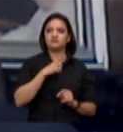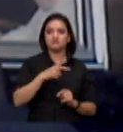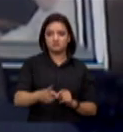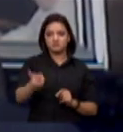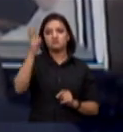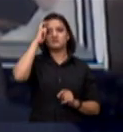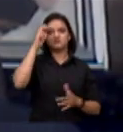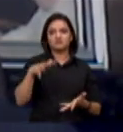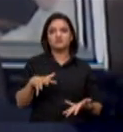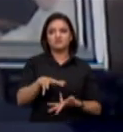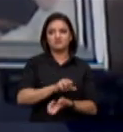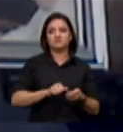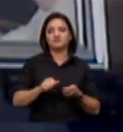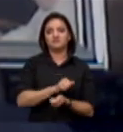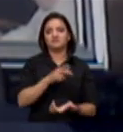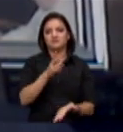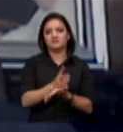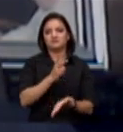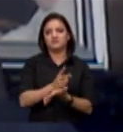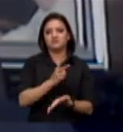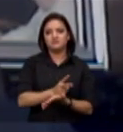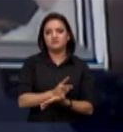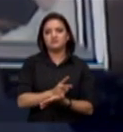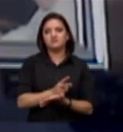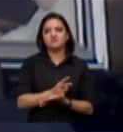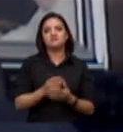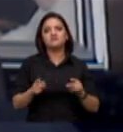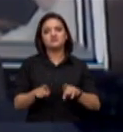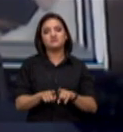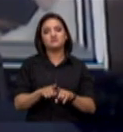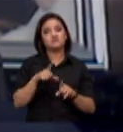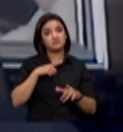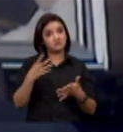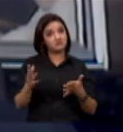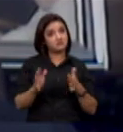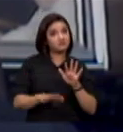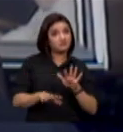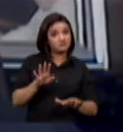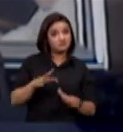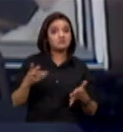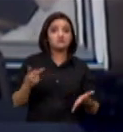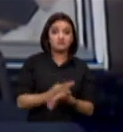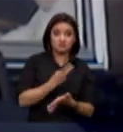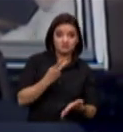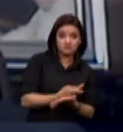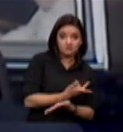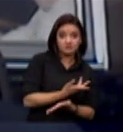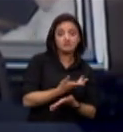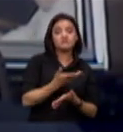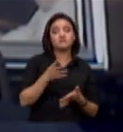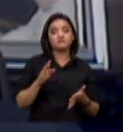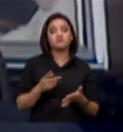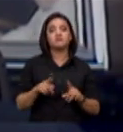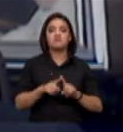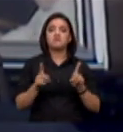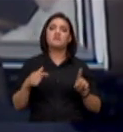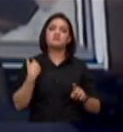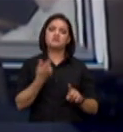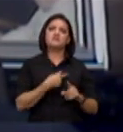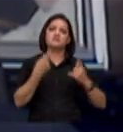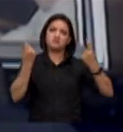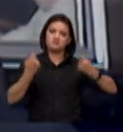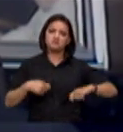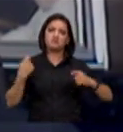sustentável de fato, uma picuária sustentável de fato e temos erros e ilegalidades que somos obrigados